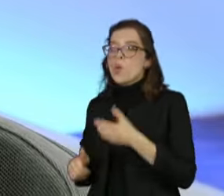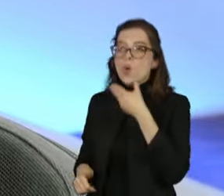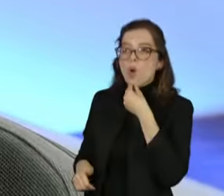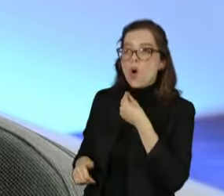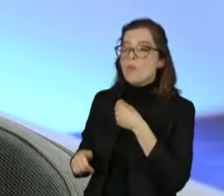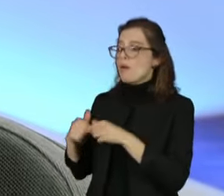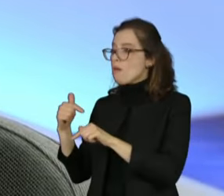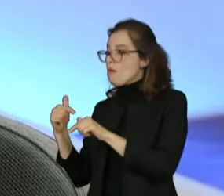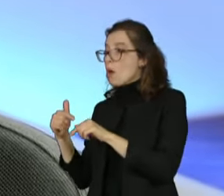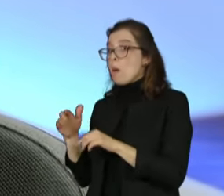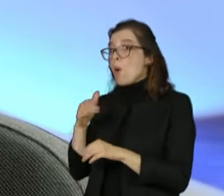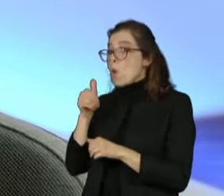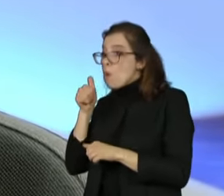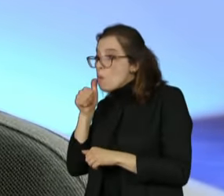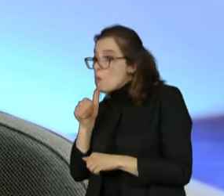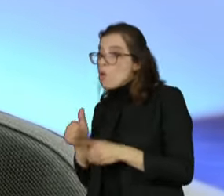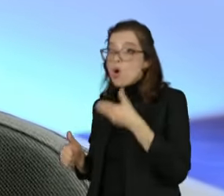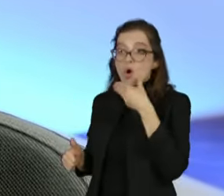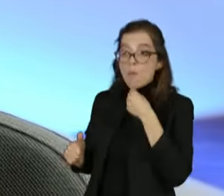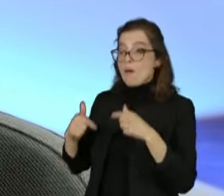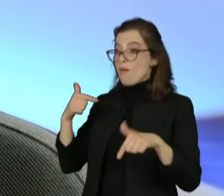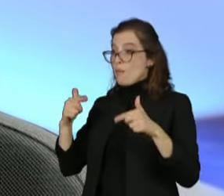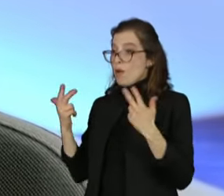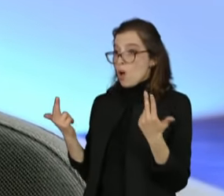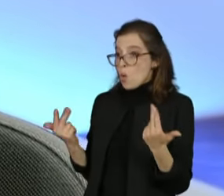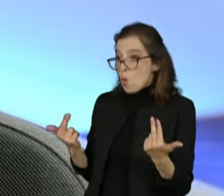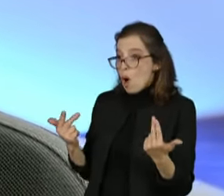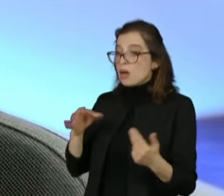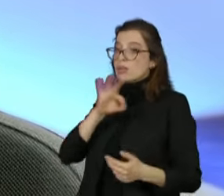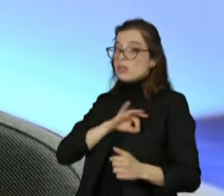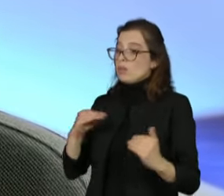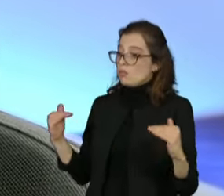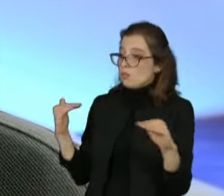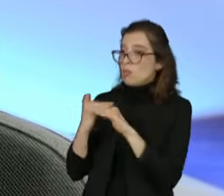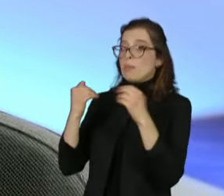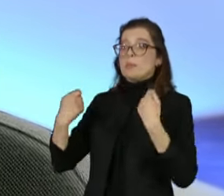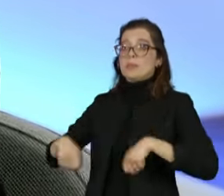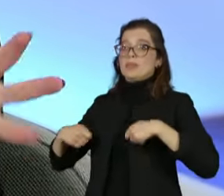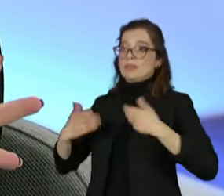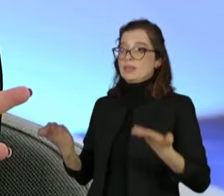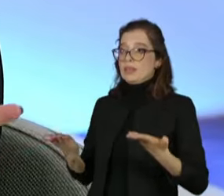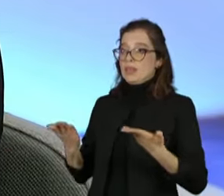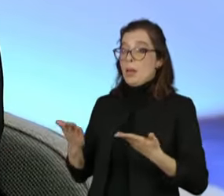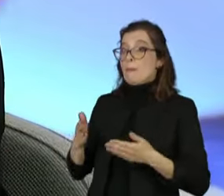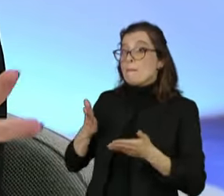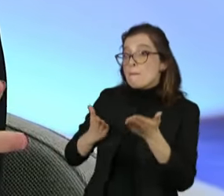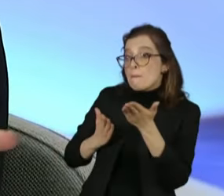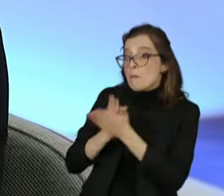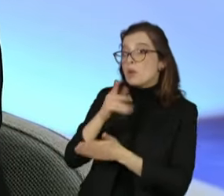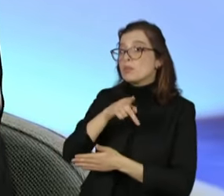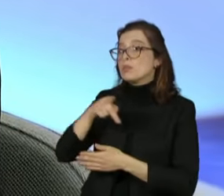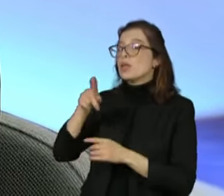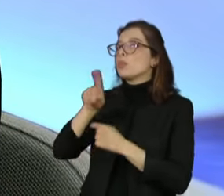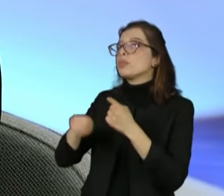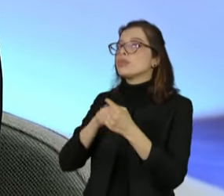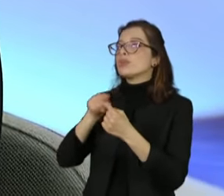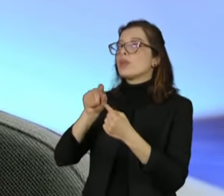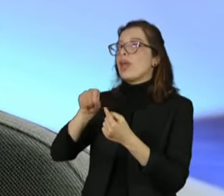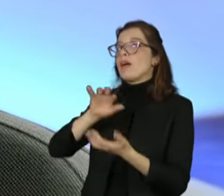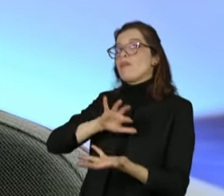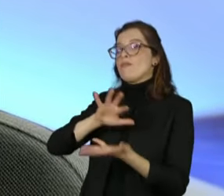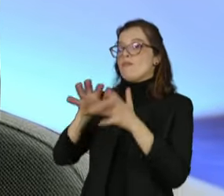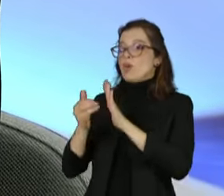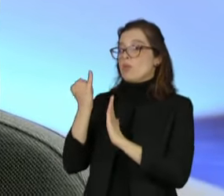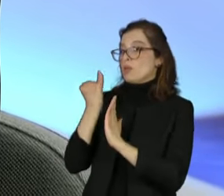o mesmo perfil. Inclusive, eleita presidente da República, eu tenho duas grandes metas. Uma reforma tributária urgente, no primeiro dia,